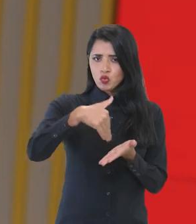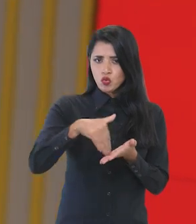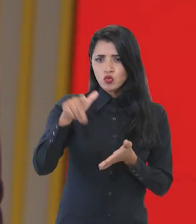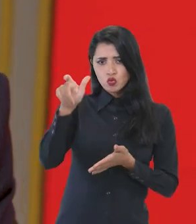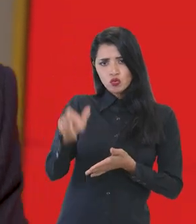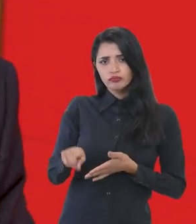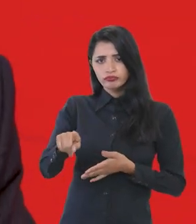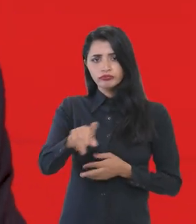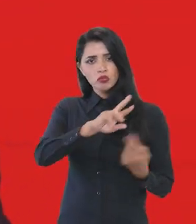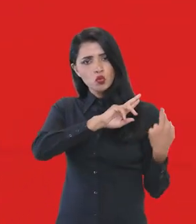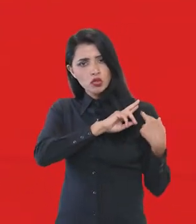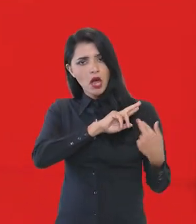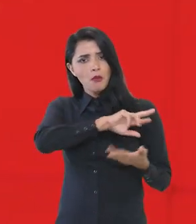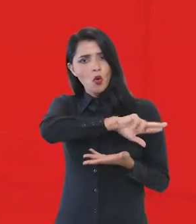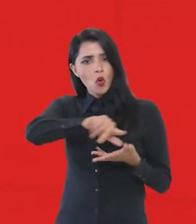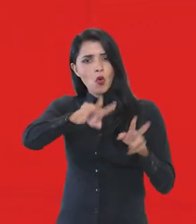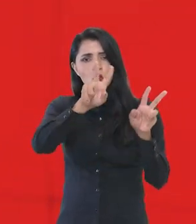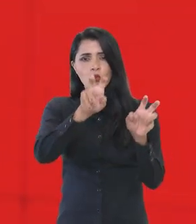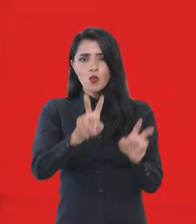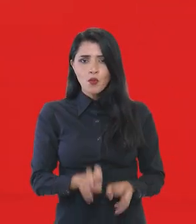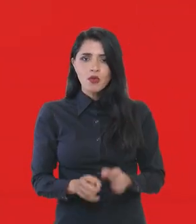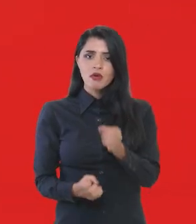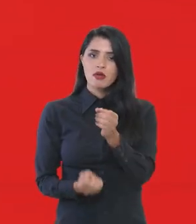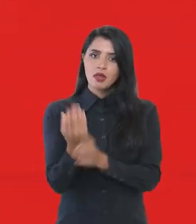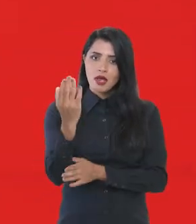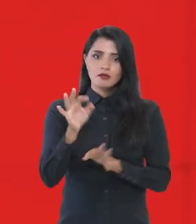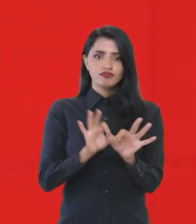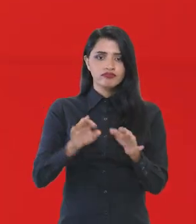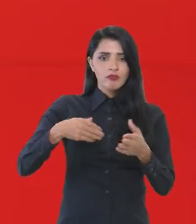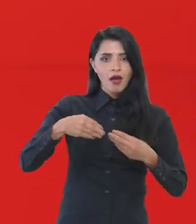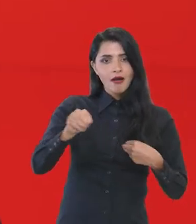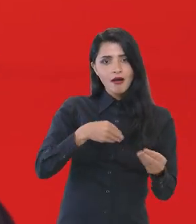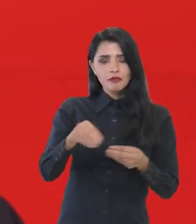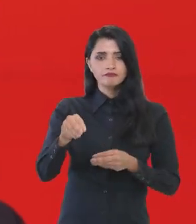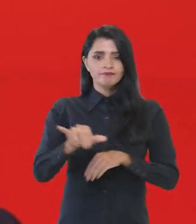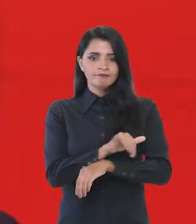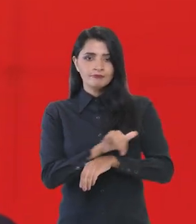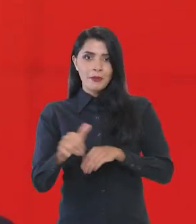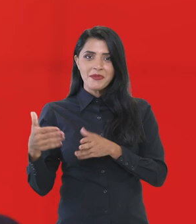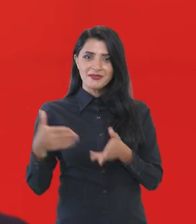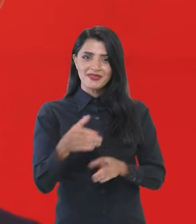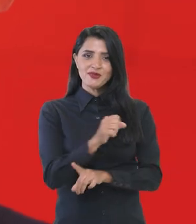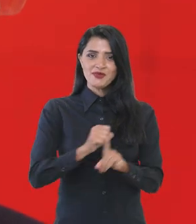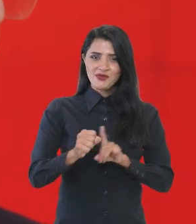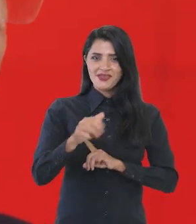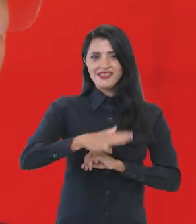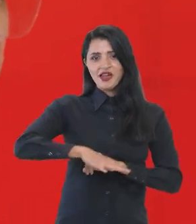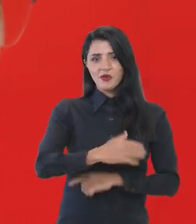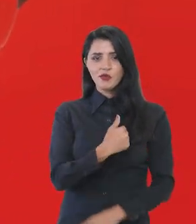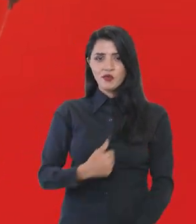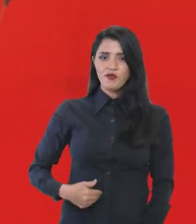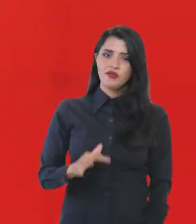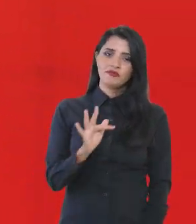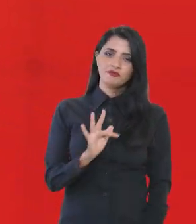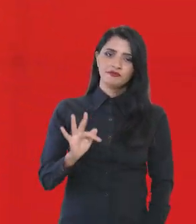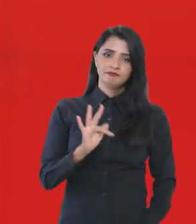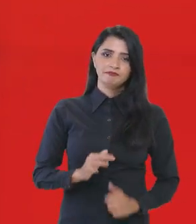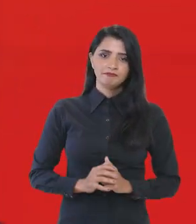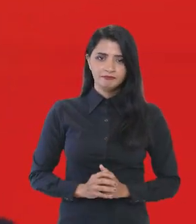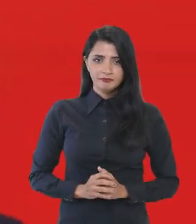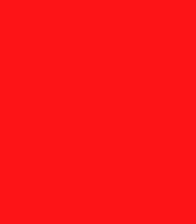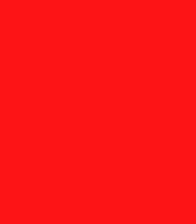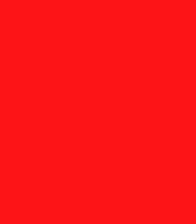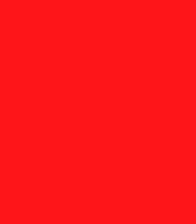secretário, é o responsável, entre outros temas, pela criação e articulação de meios de participação social no governo